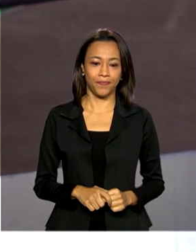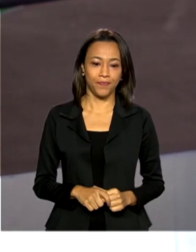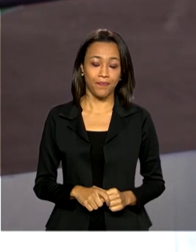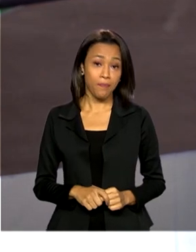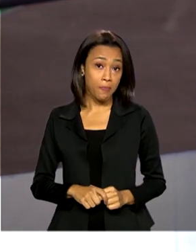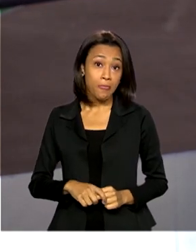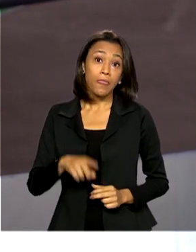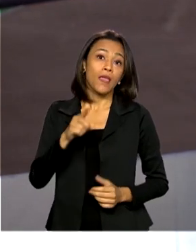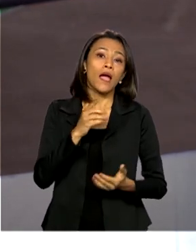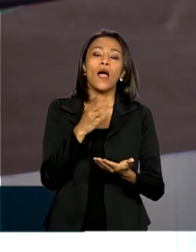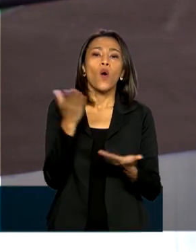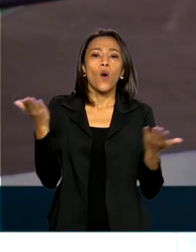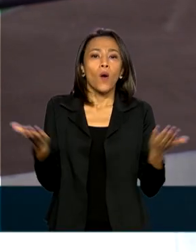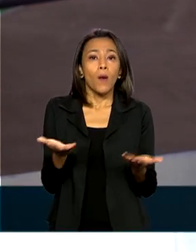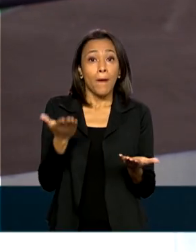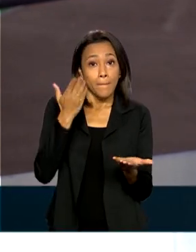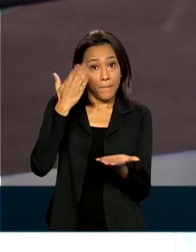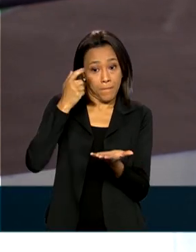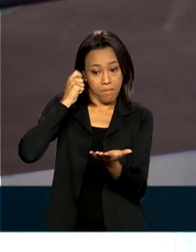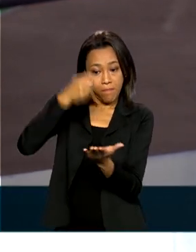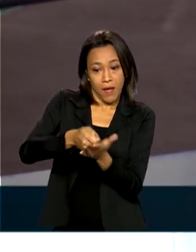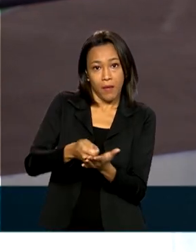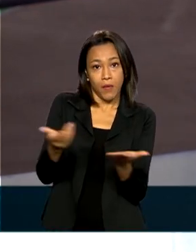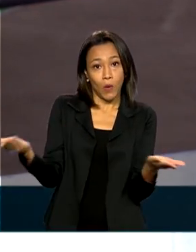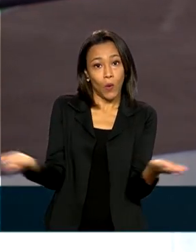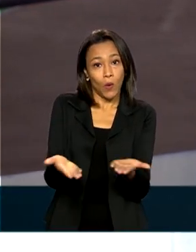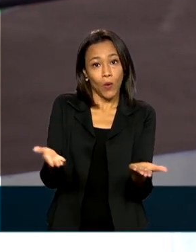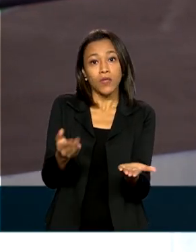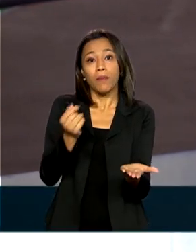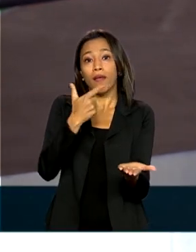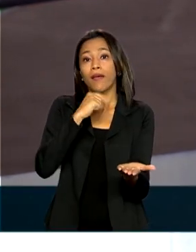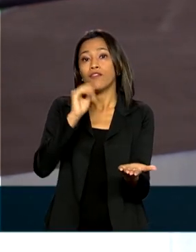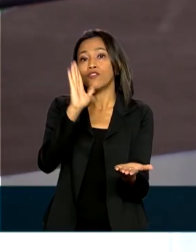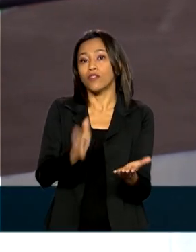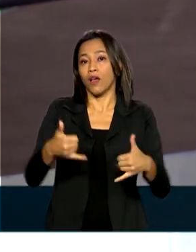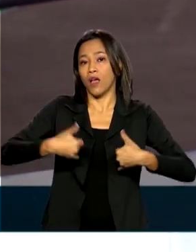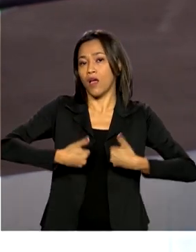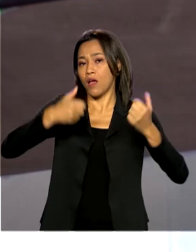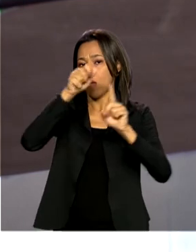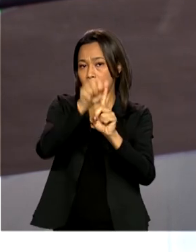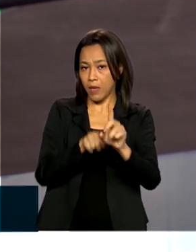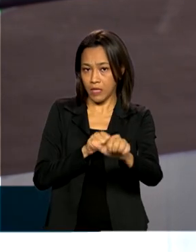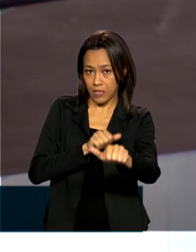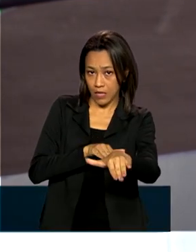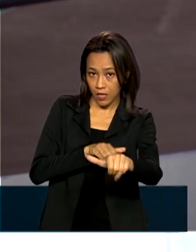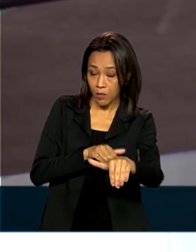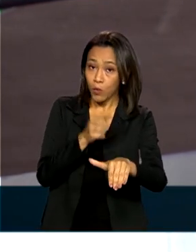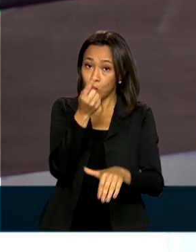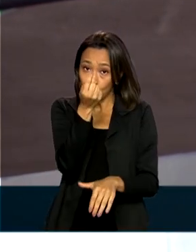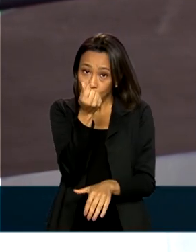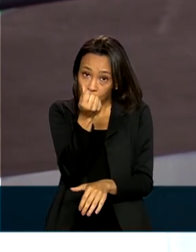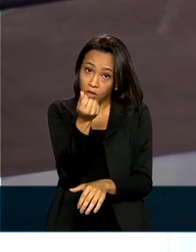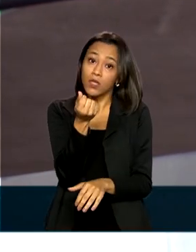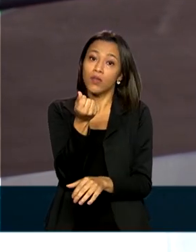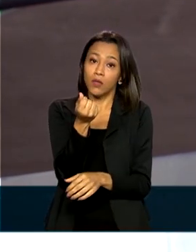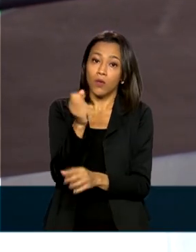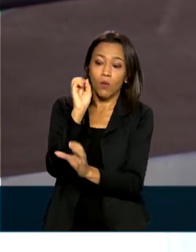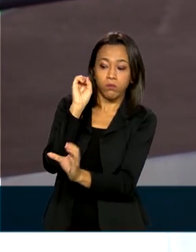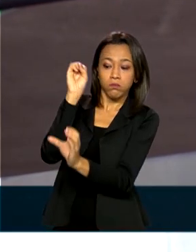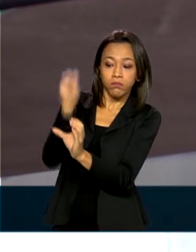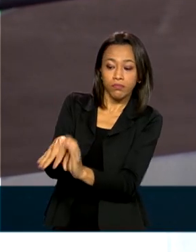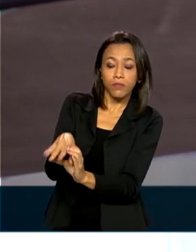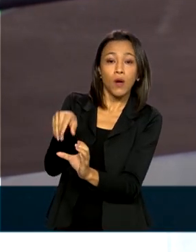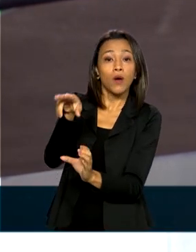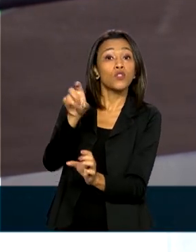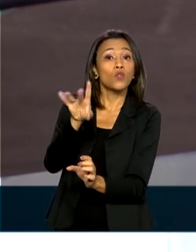A parcela liberada a partir de hoje é para os aniversariantes de setembro. Inicialmente o dinheiro ficará disponível para uso